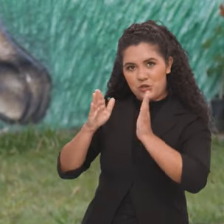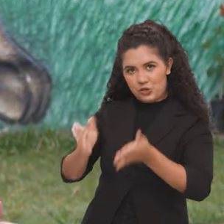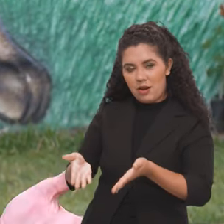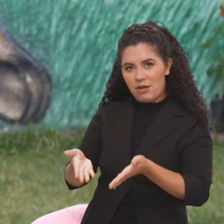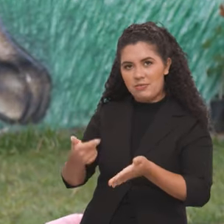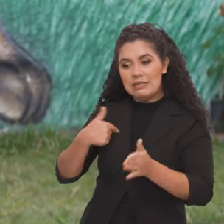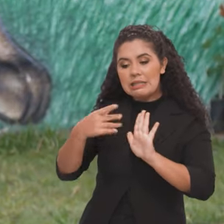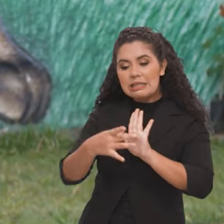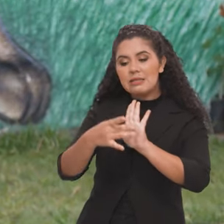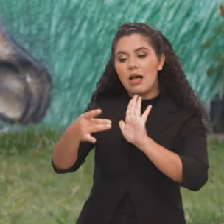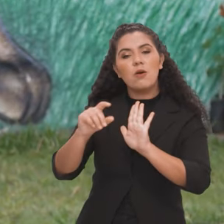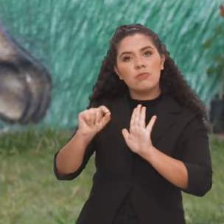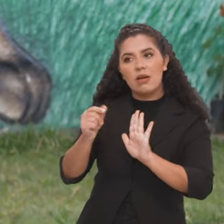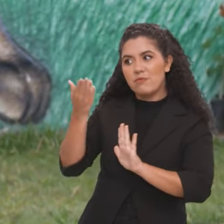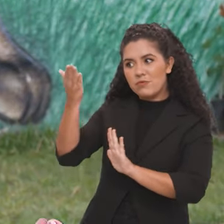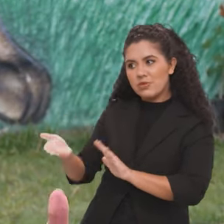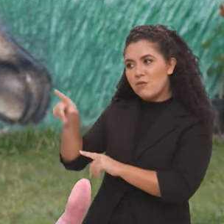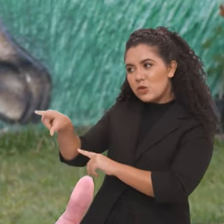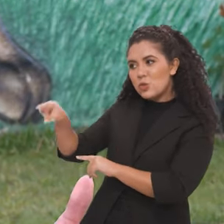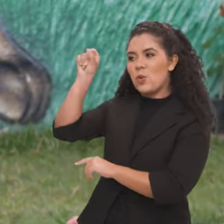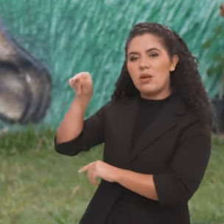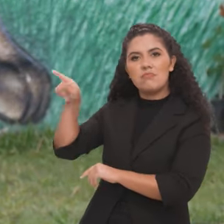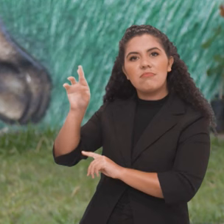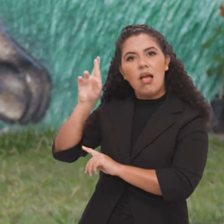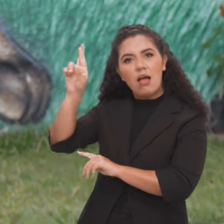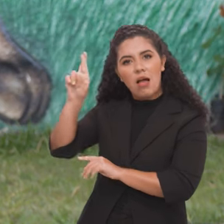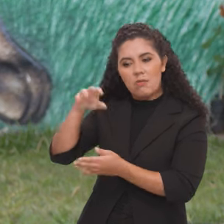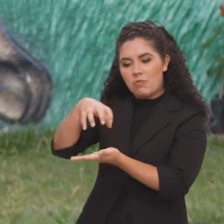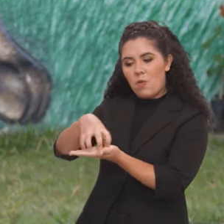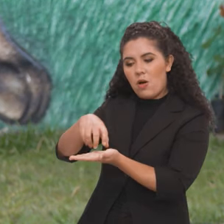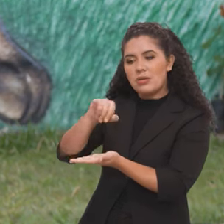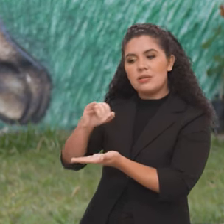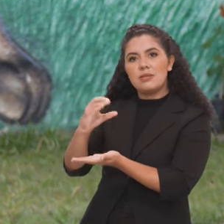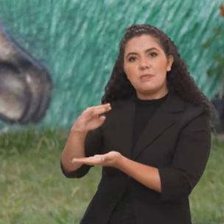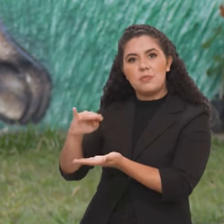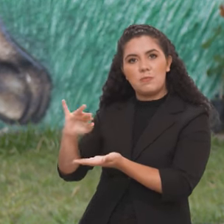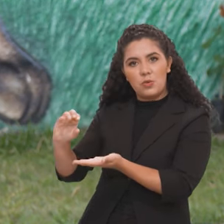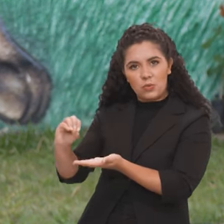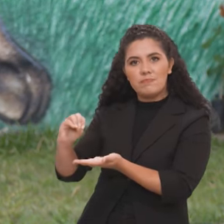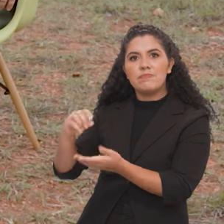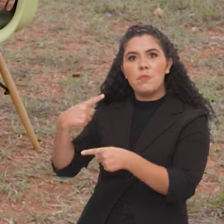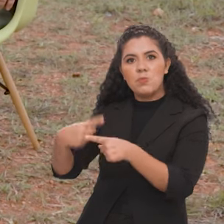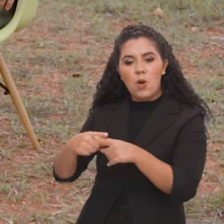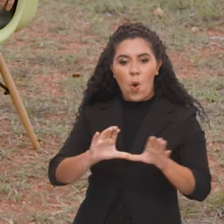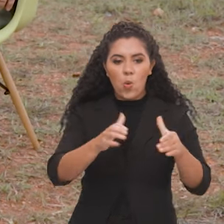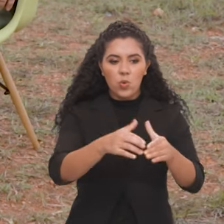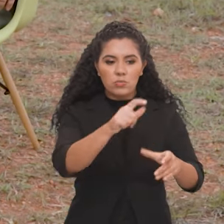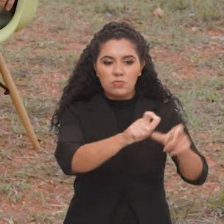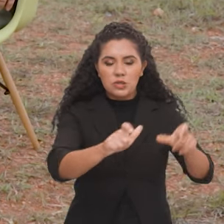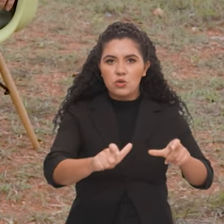aqui, preciso destacar o fato do senhor ter sido escolhido para presidir o ICMBio por meio de um comitê que avaliou